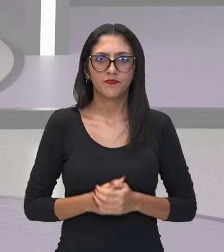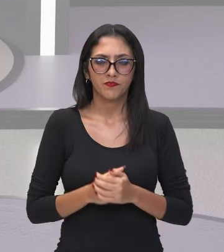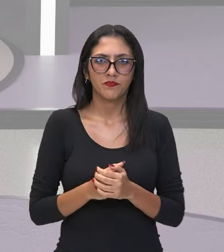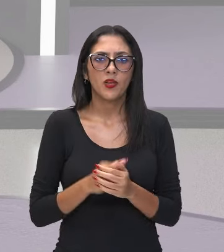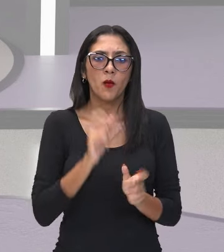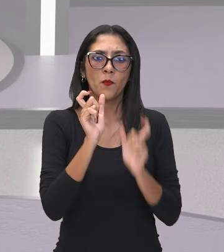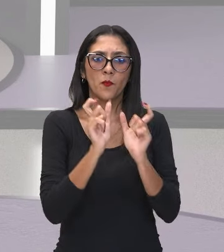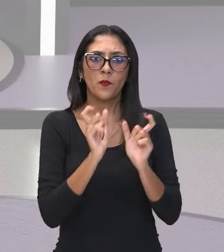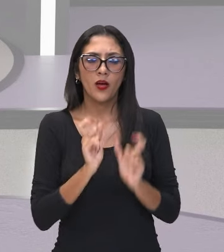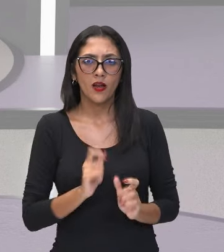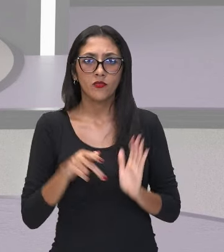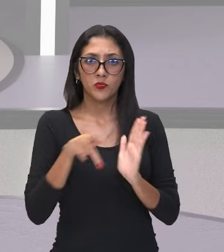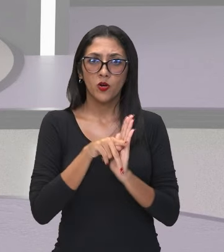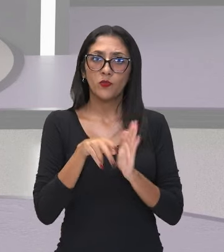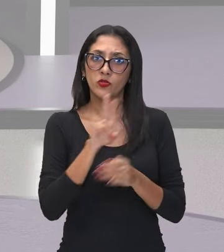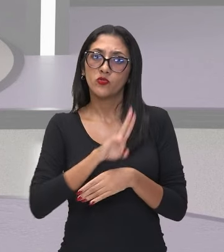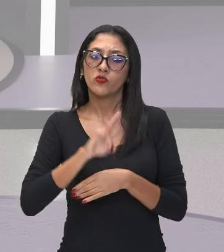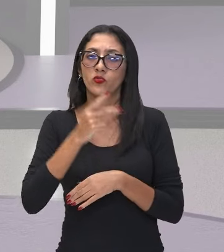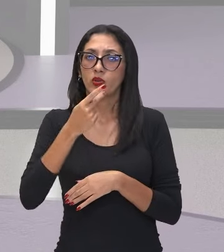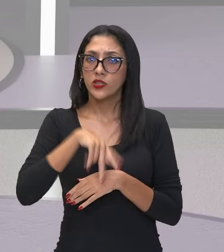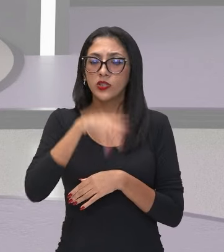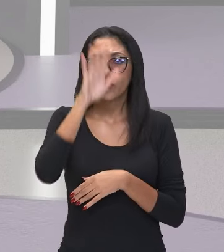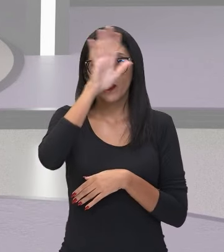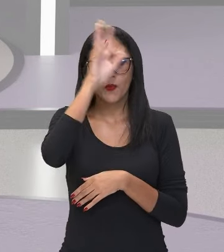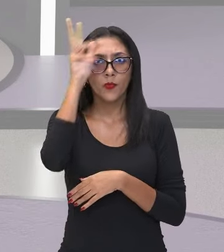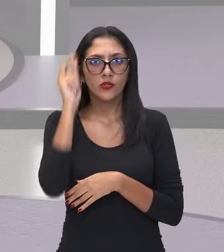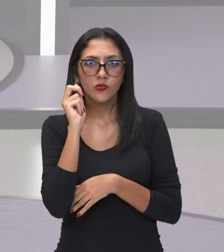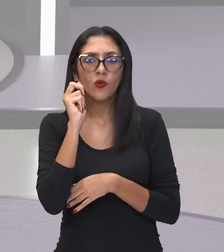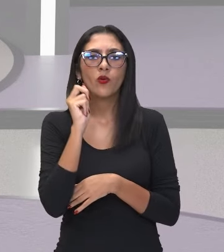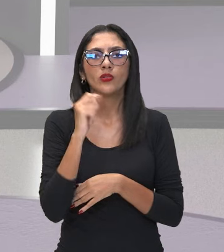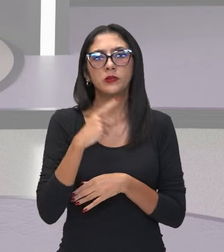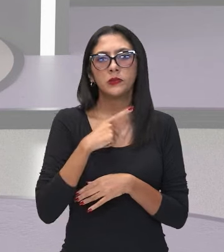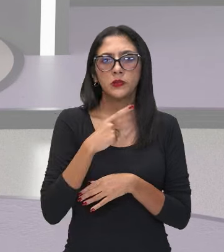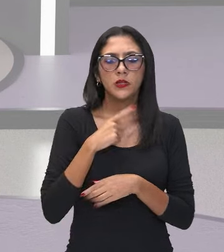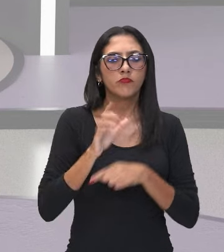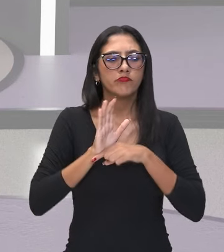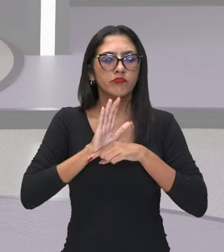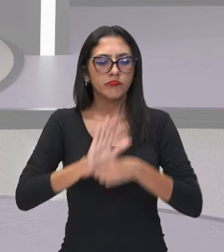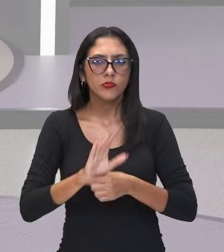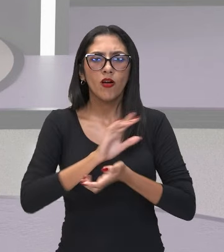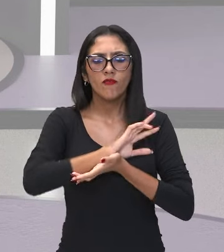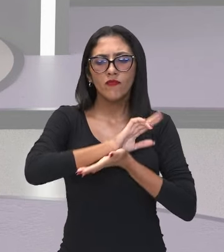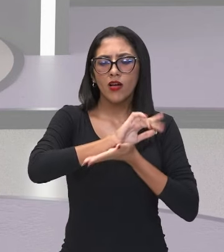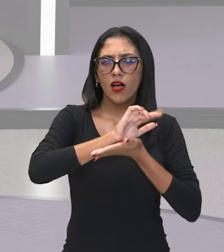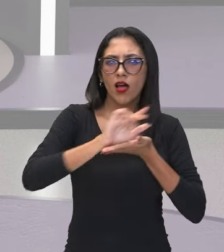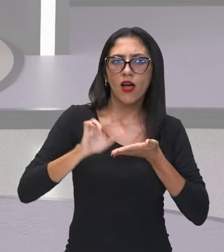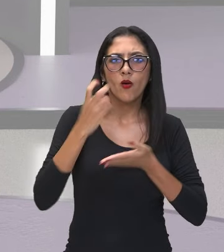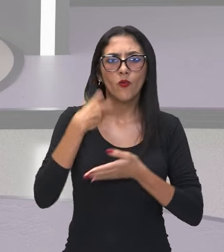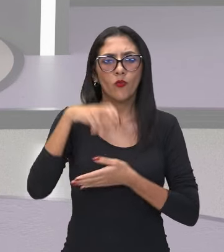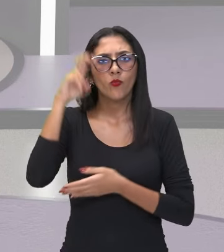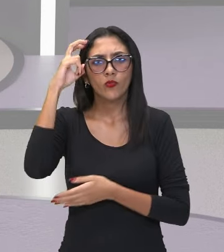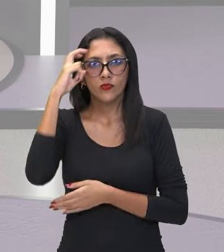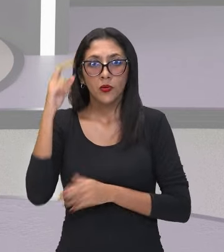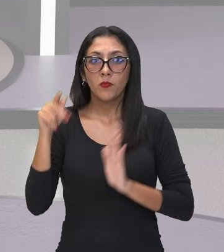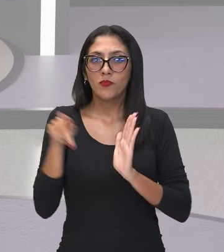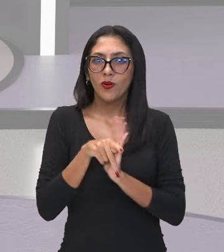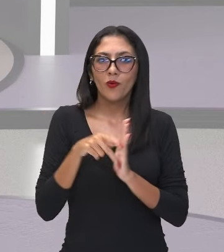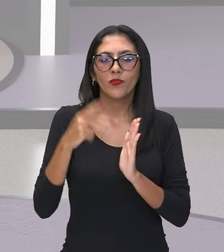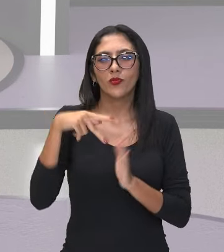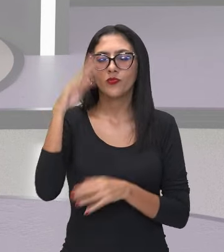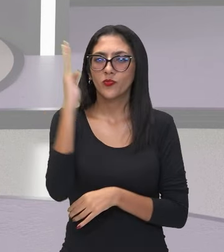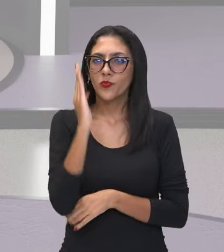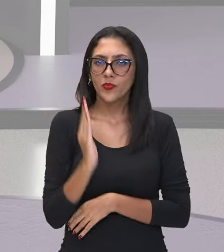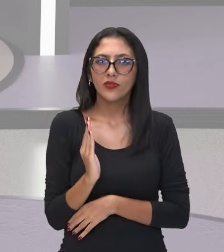Ou qualquer expressão regional, vem ali divulgando um pouco da diversidade cultural do nosso Brasilzão.